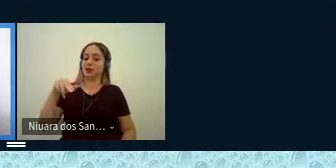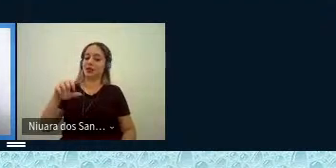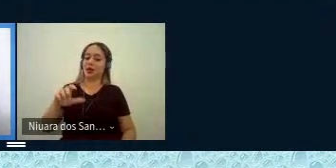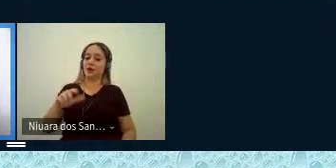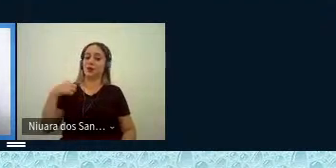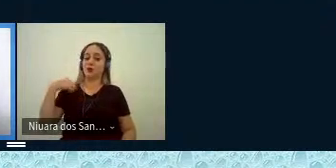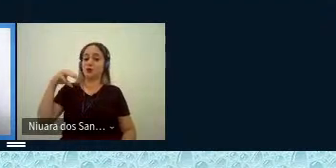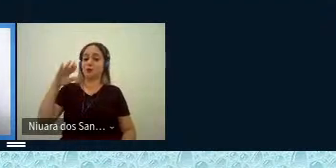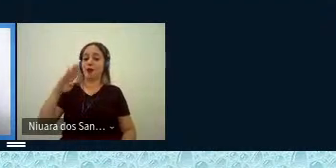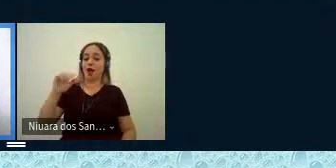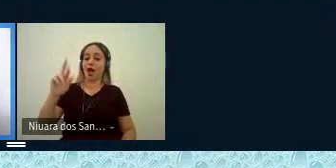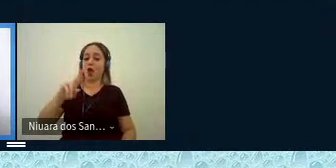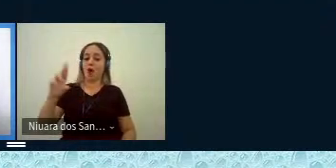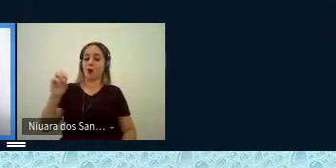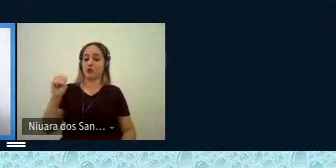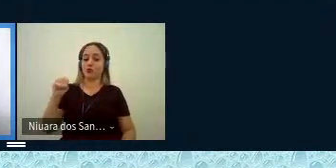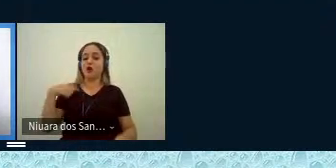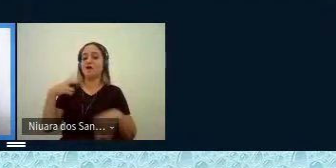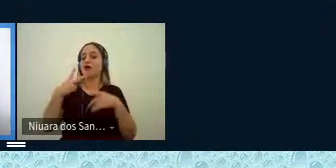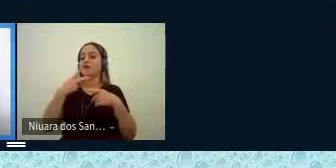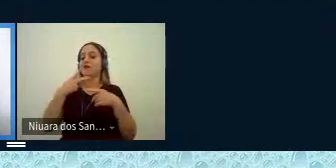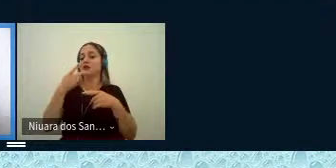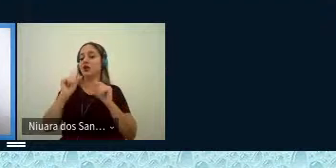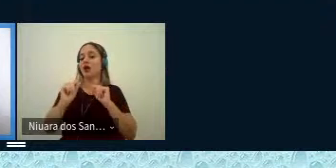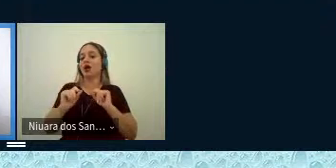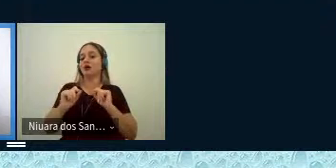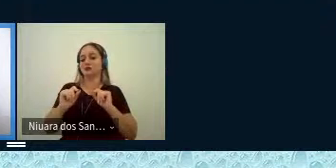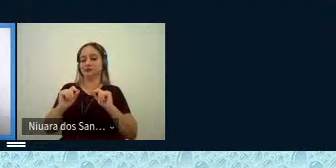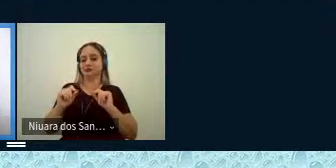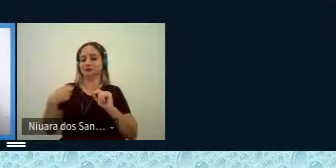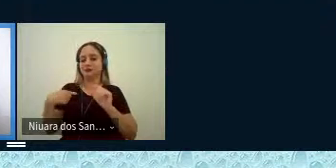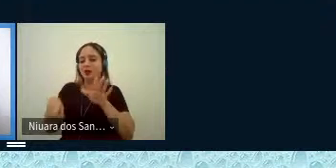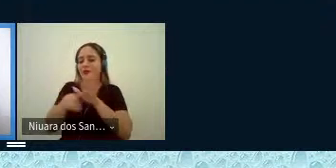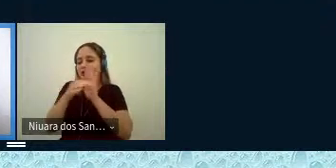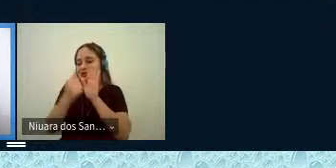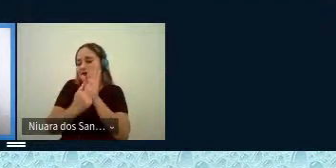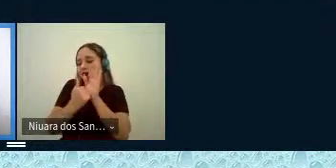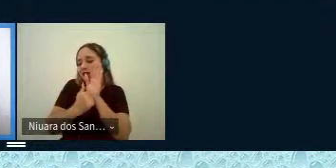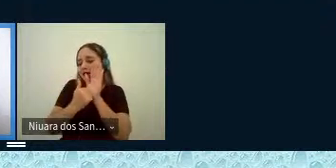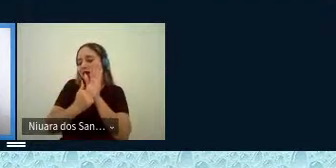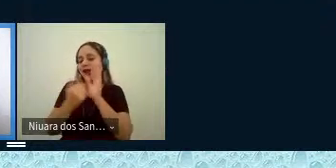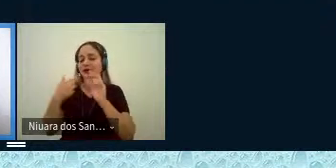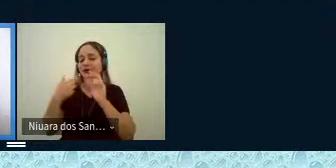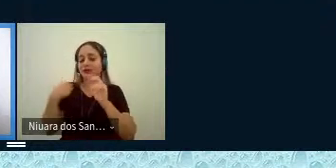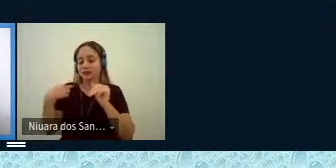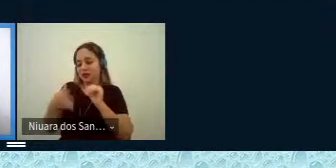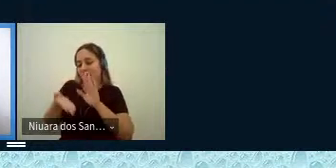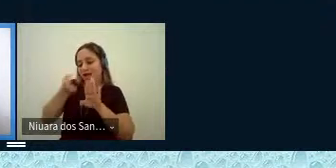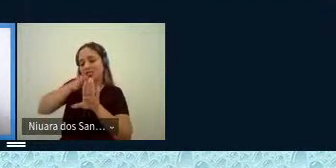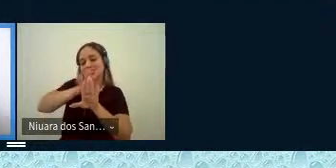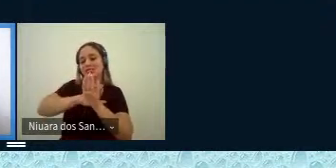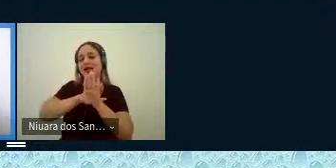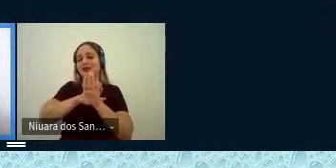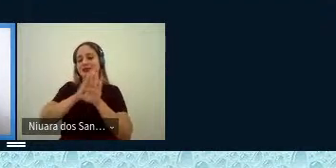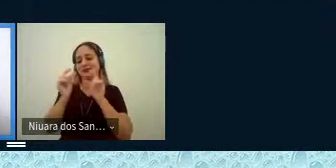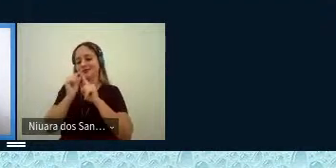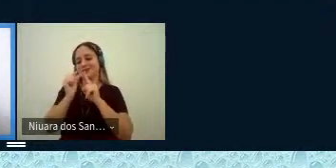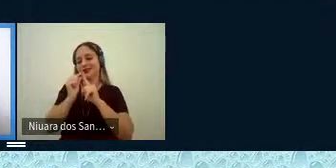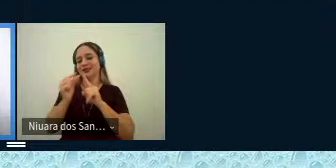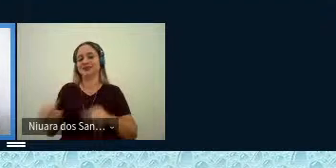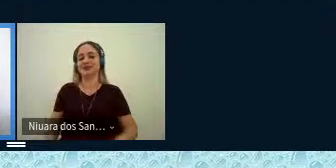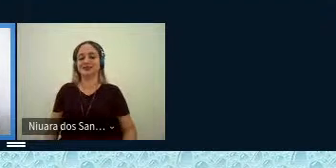Porque Manuel de Barros vai falar também desses segredos que se escondem por trás das palavras.